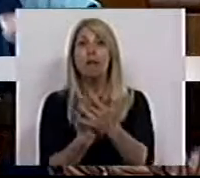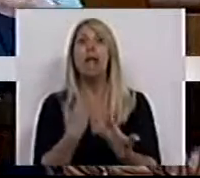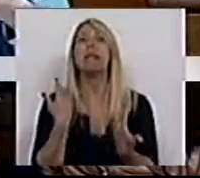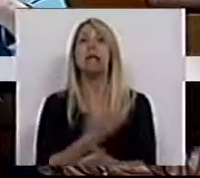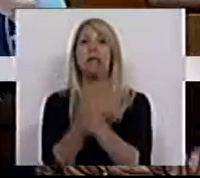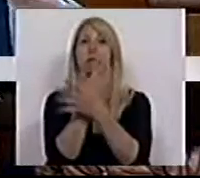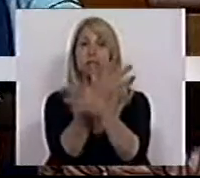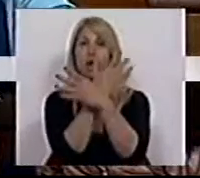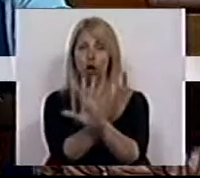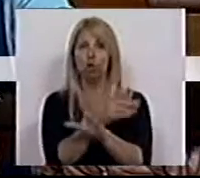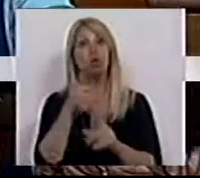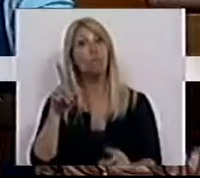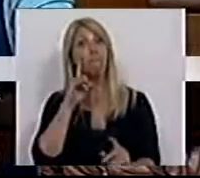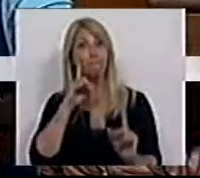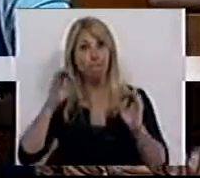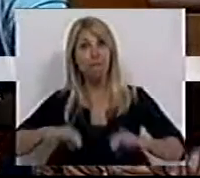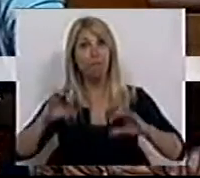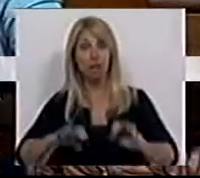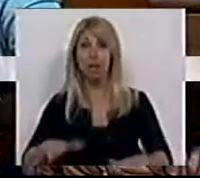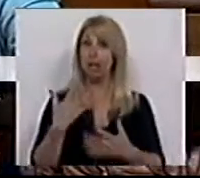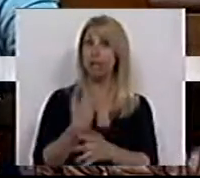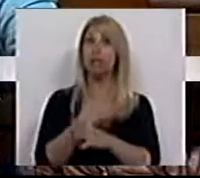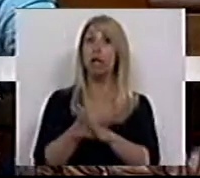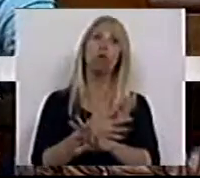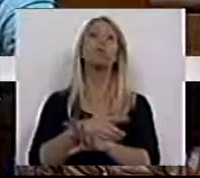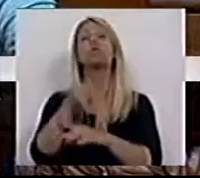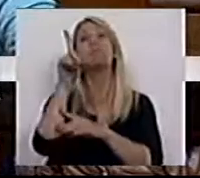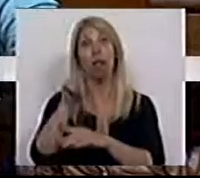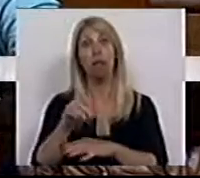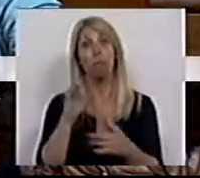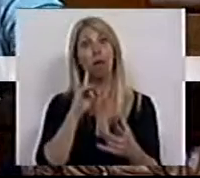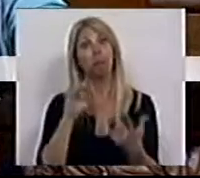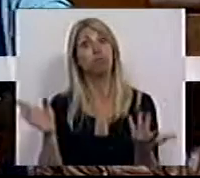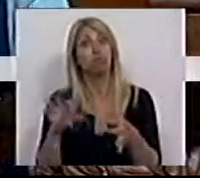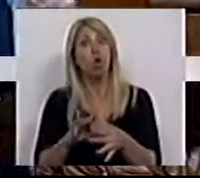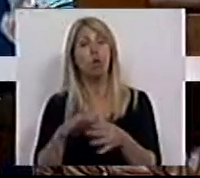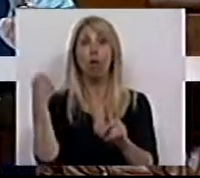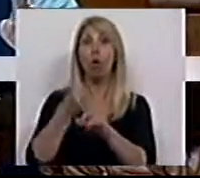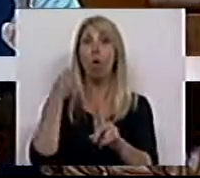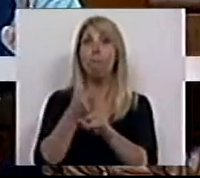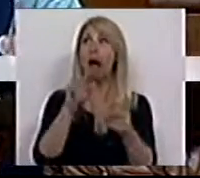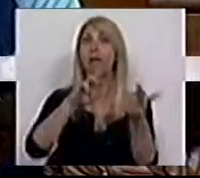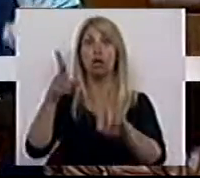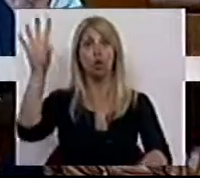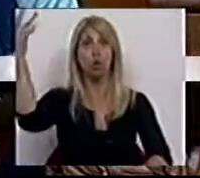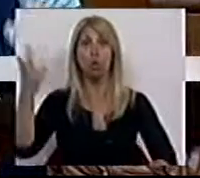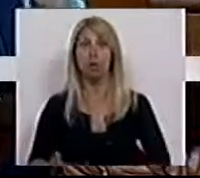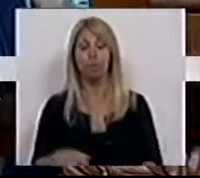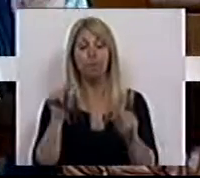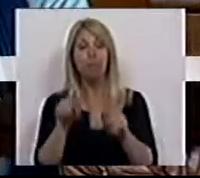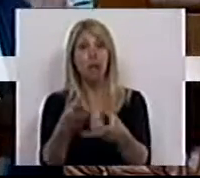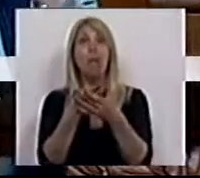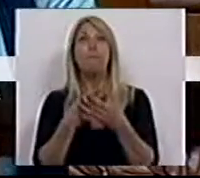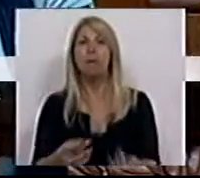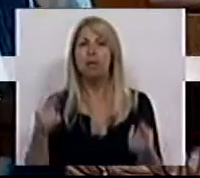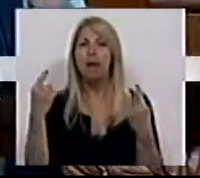incêndios passa também por combater as alterações climáticas. E nesta matéria existe